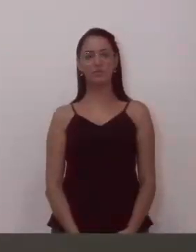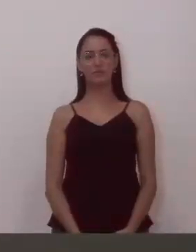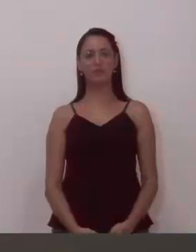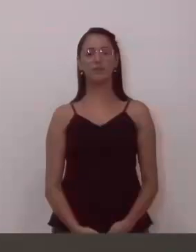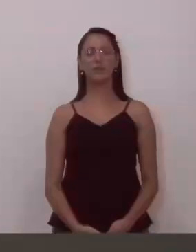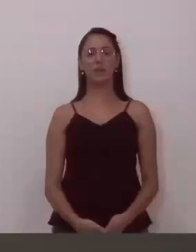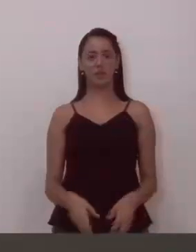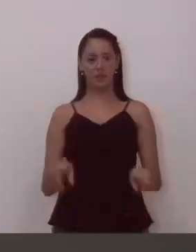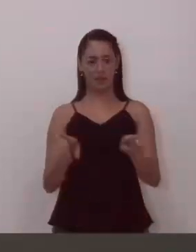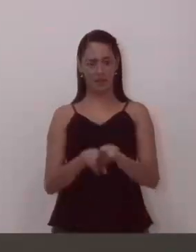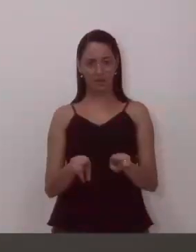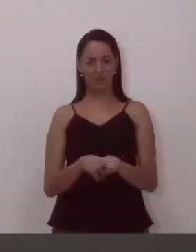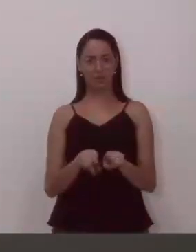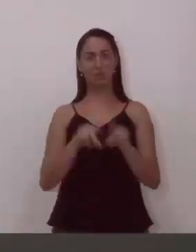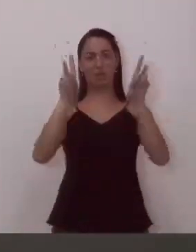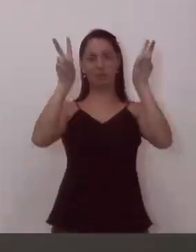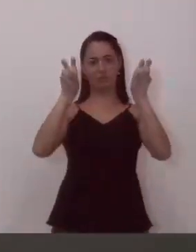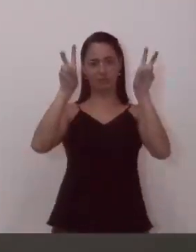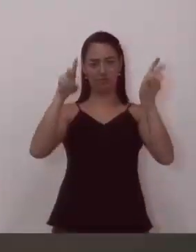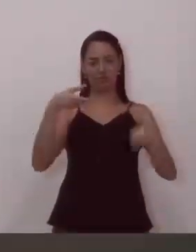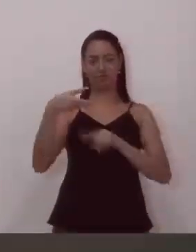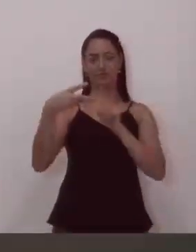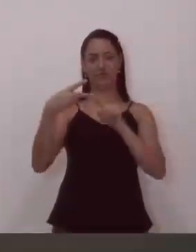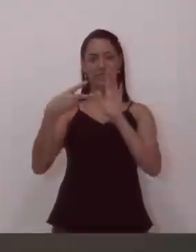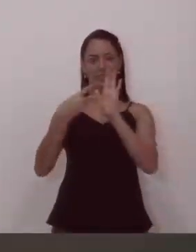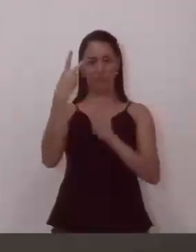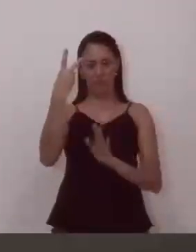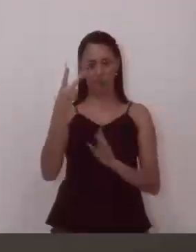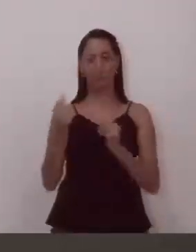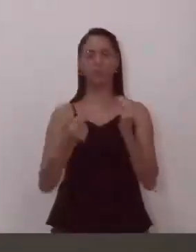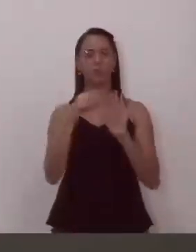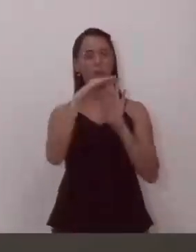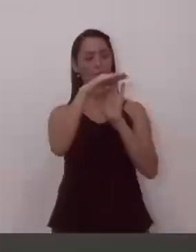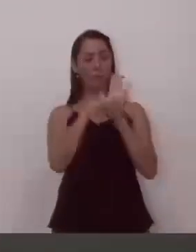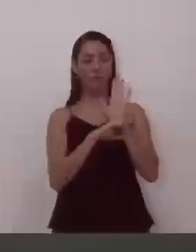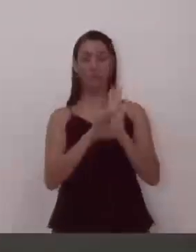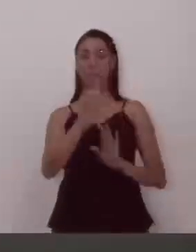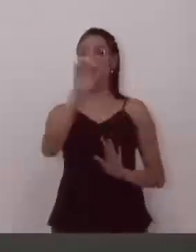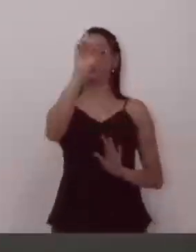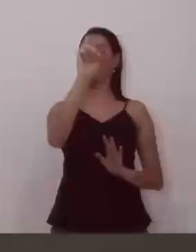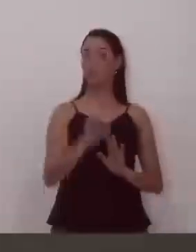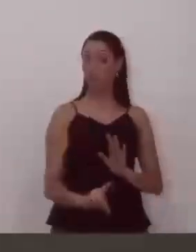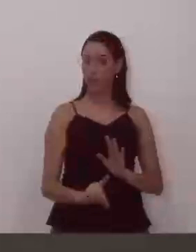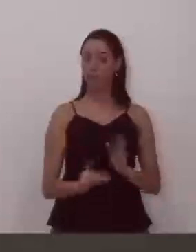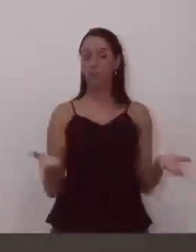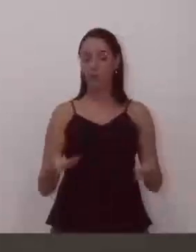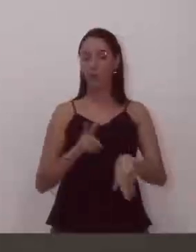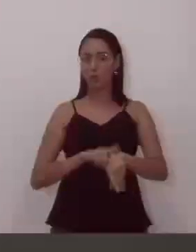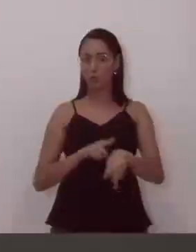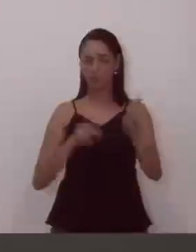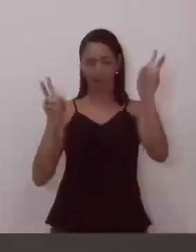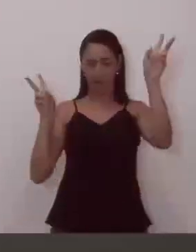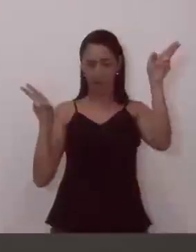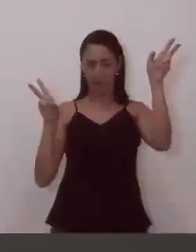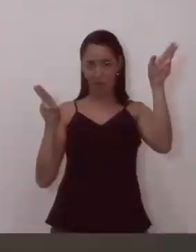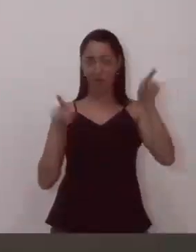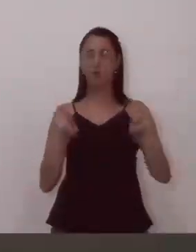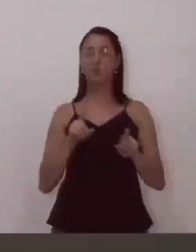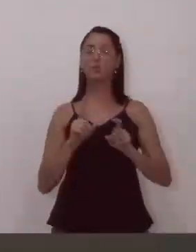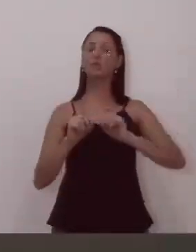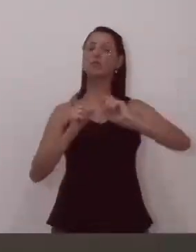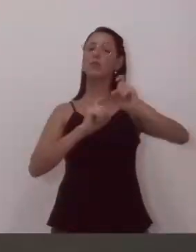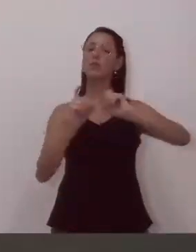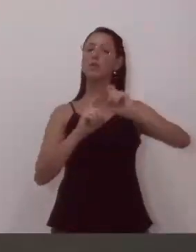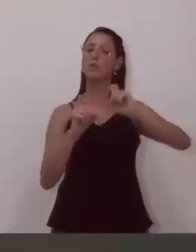Segundo assunto de pauta é a questão do plano diretor. Nesse mesmo momento está ocorrendo uma reunião do plano diretor.